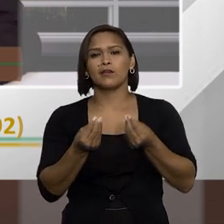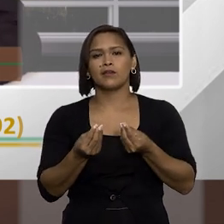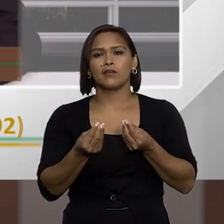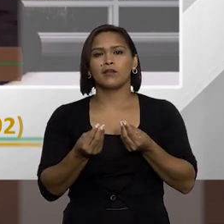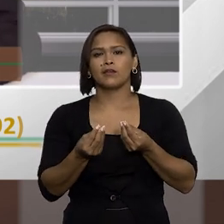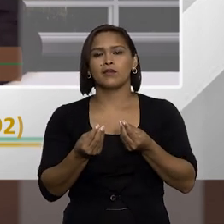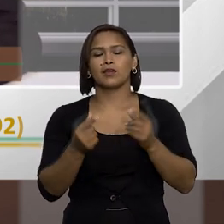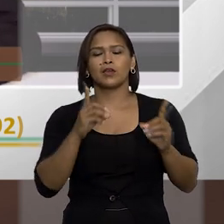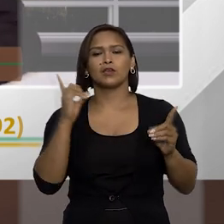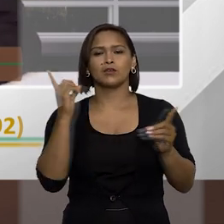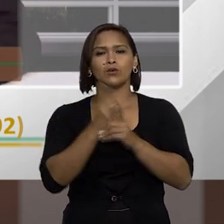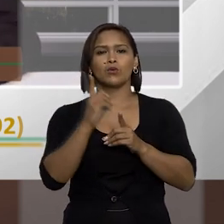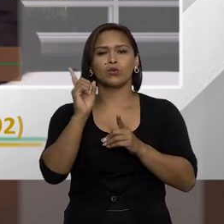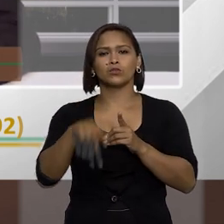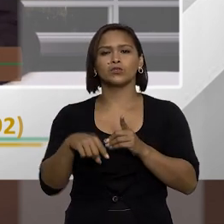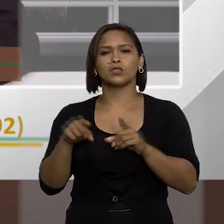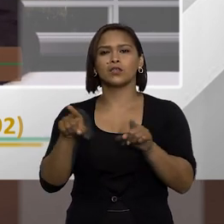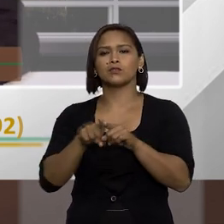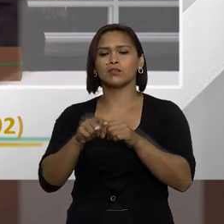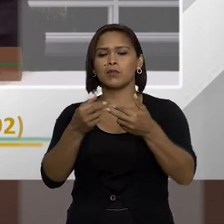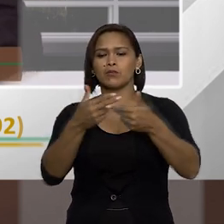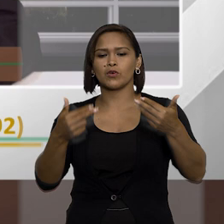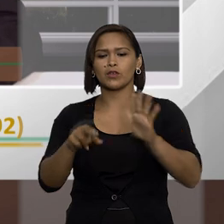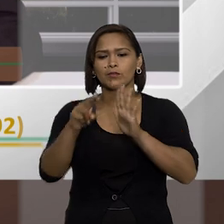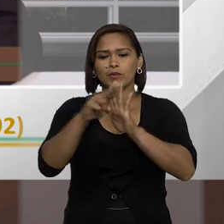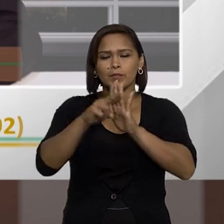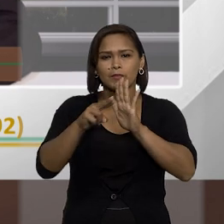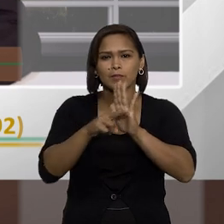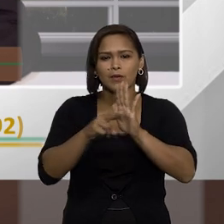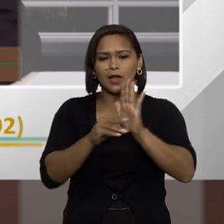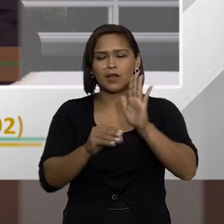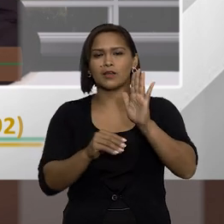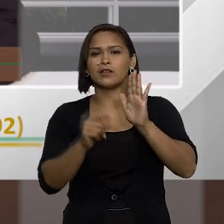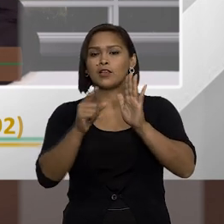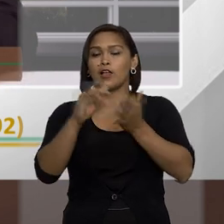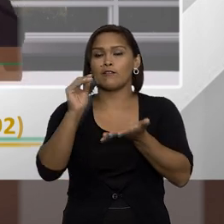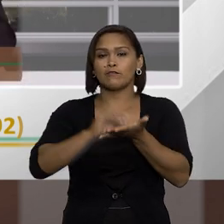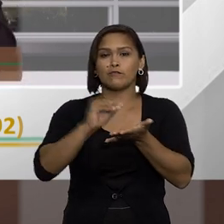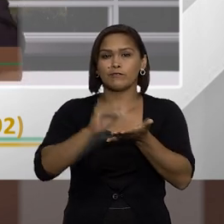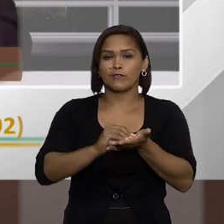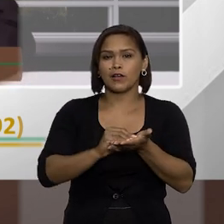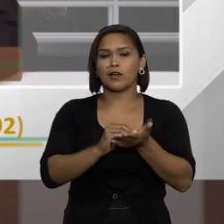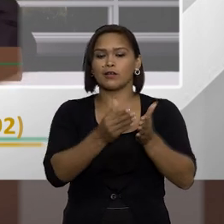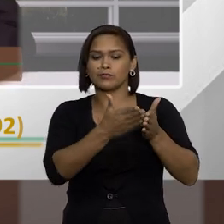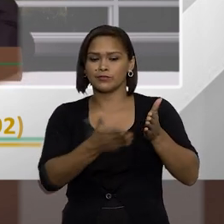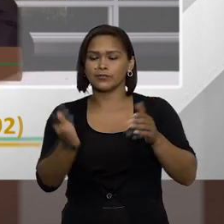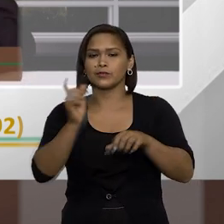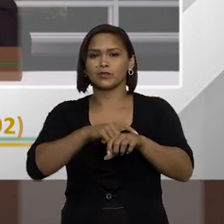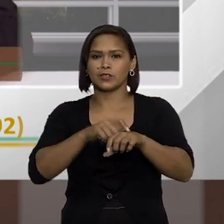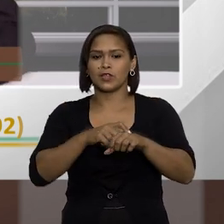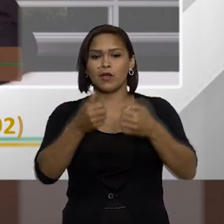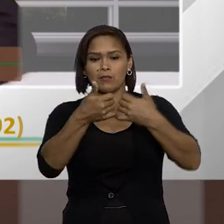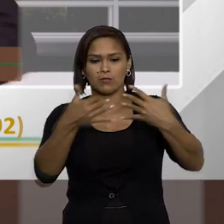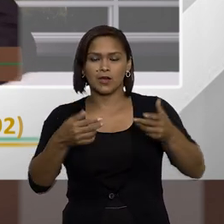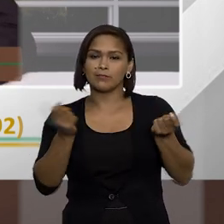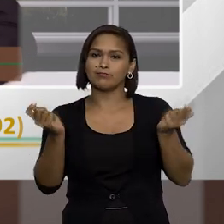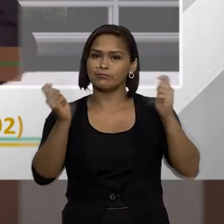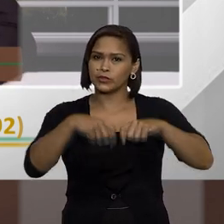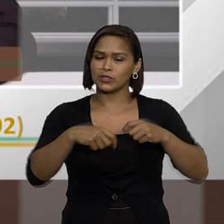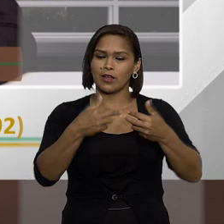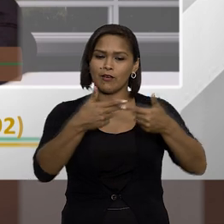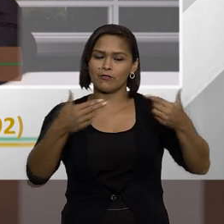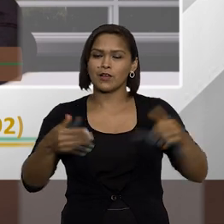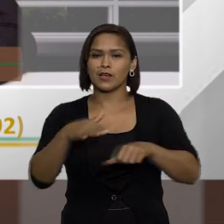acaba encontrando ali muitas brechas muitas faltas de previsão isso acaba dando margem